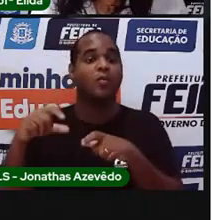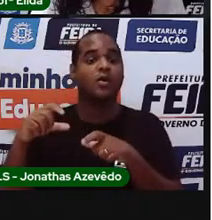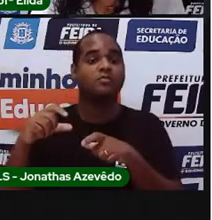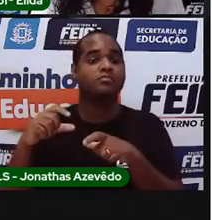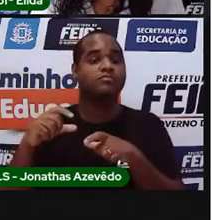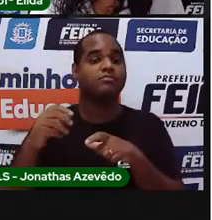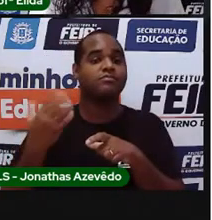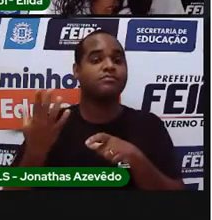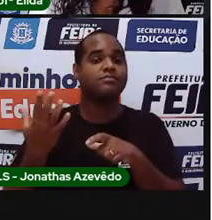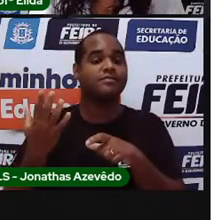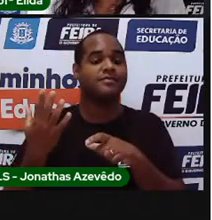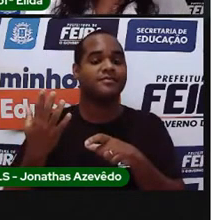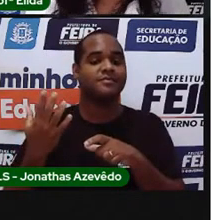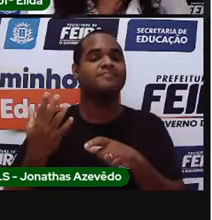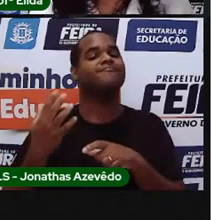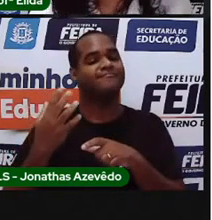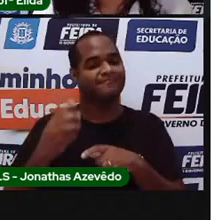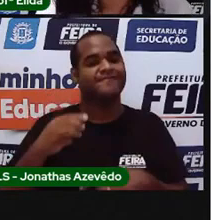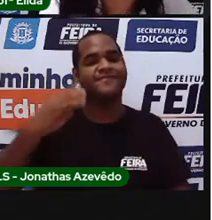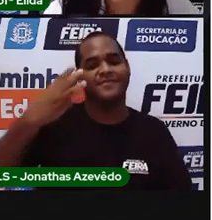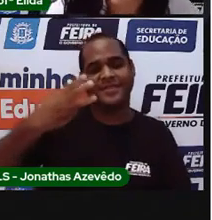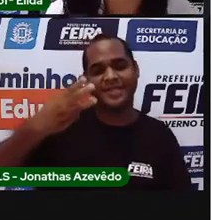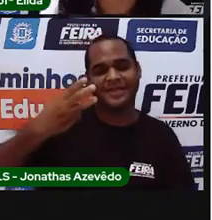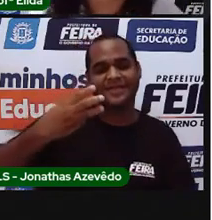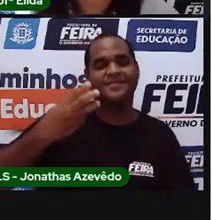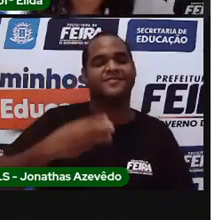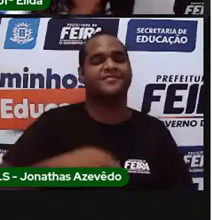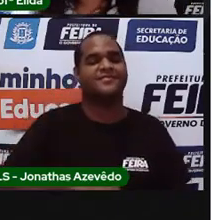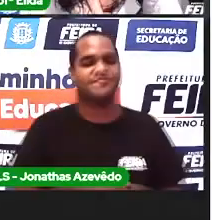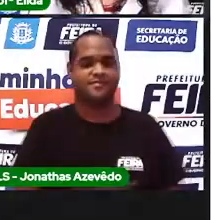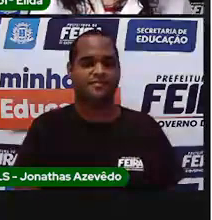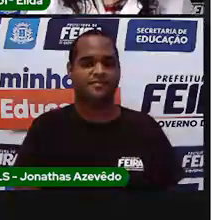Isso mesmo. O terceiro lugar.